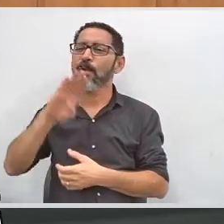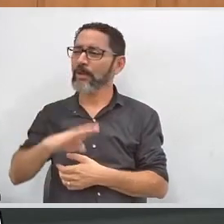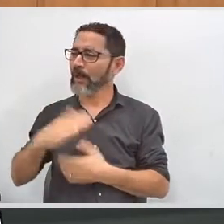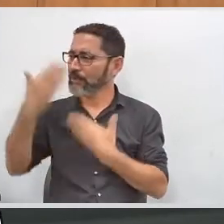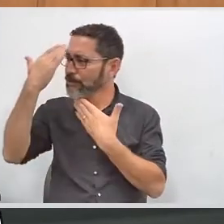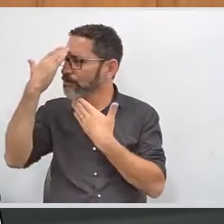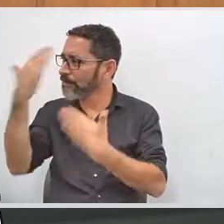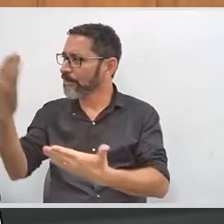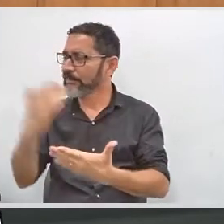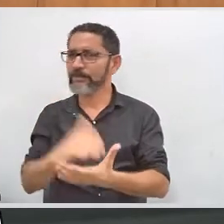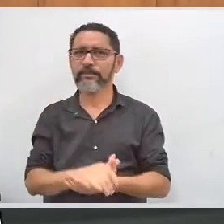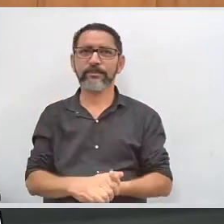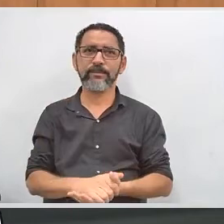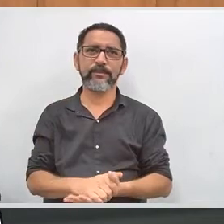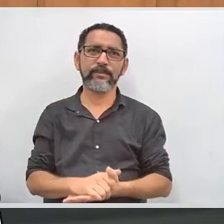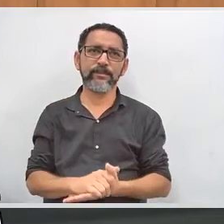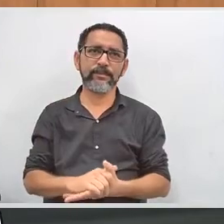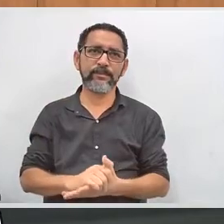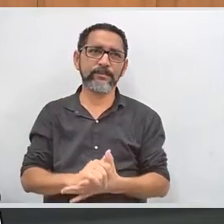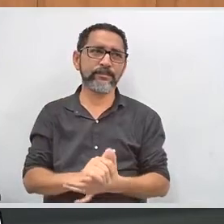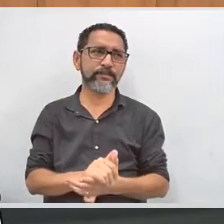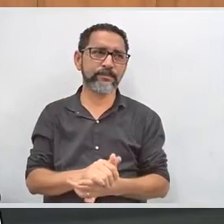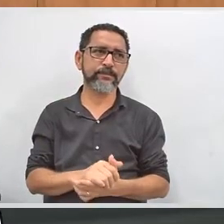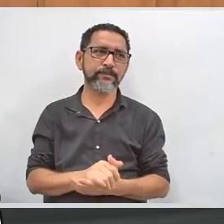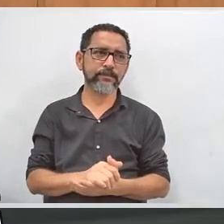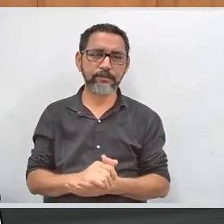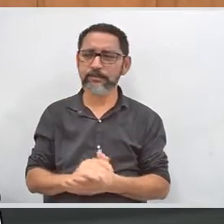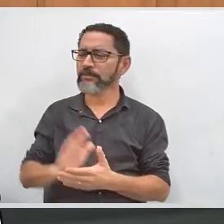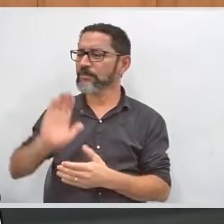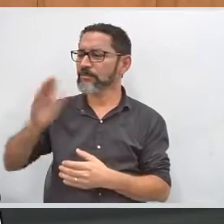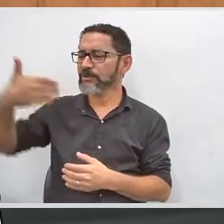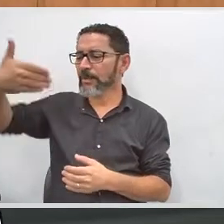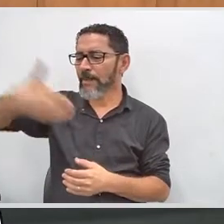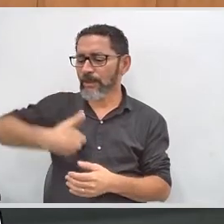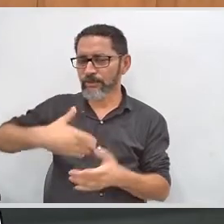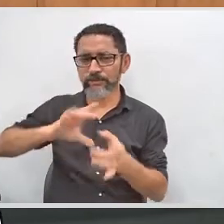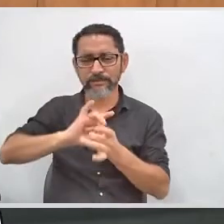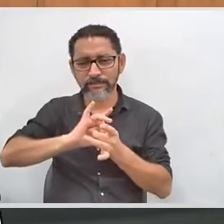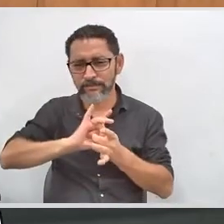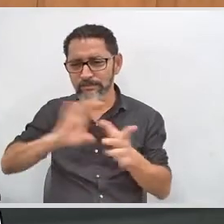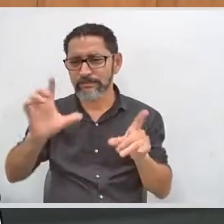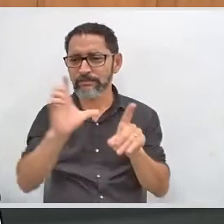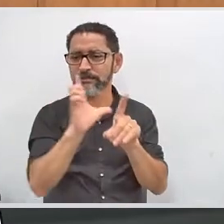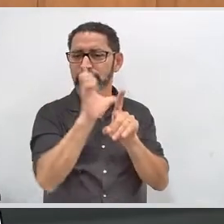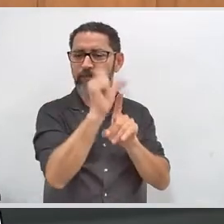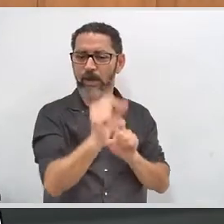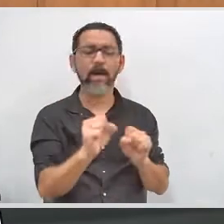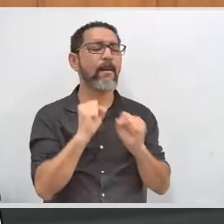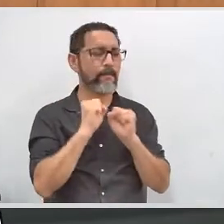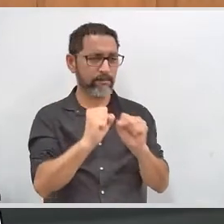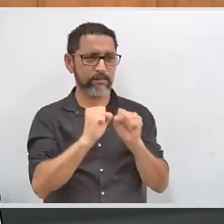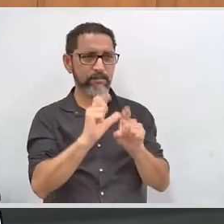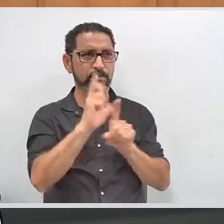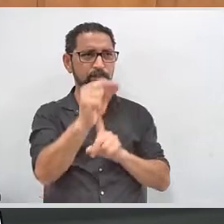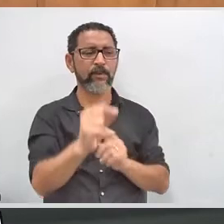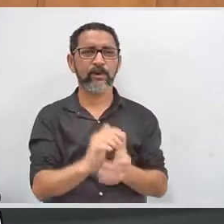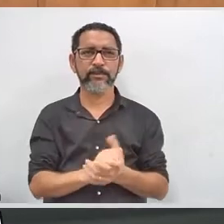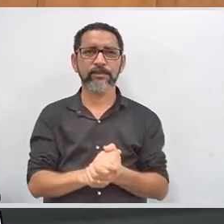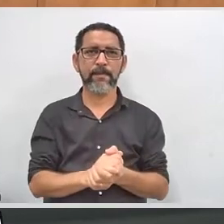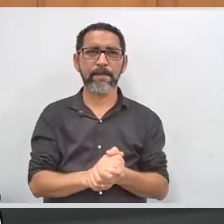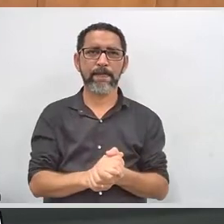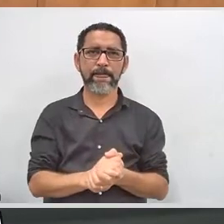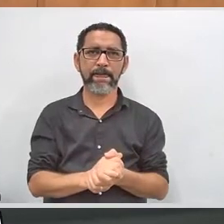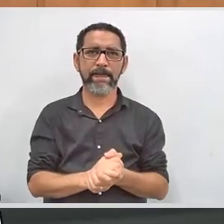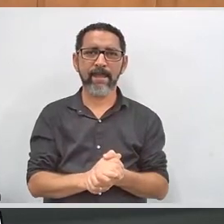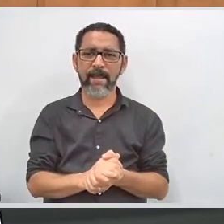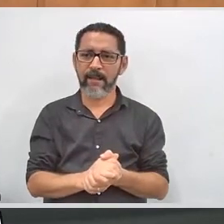Boa tarde. Muito obrigada. A senhora já havia pedido a licença para se ausentar a partir das 16 horas, então, tenha toda que nós estamos concluindo